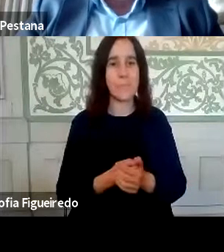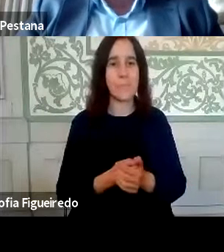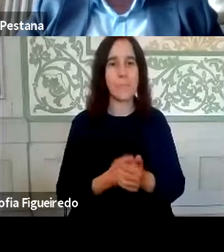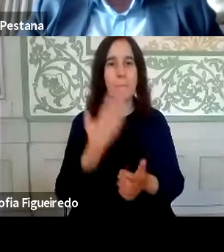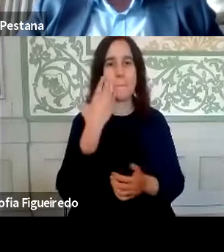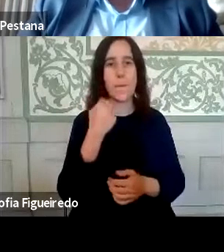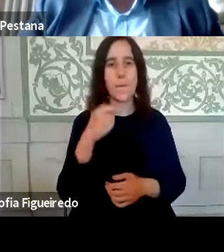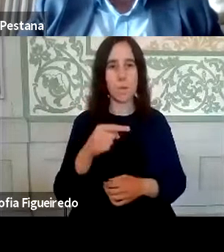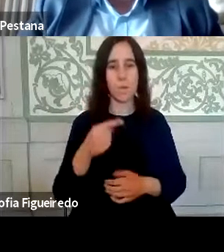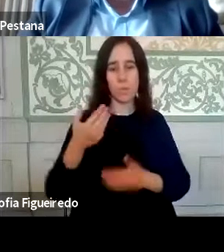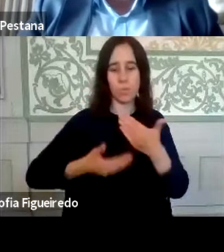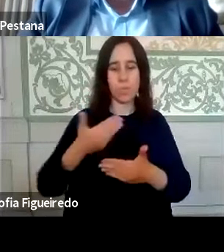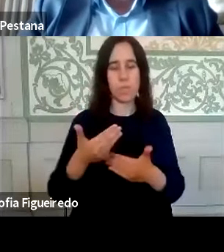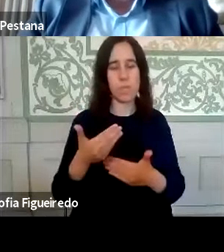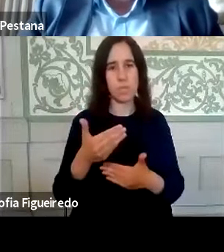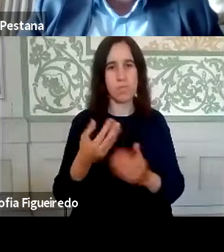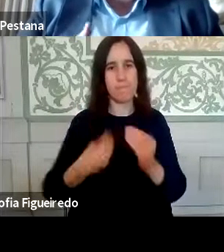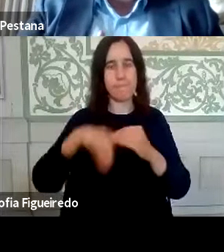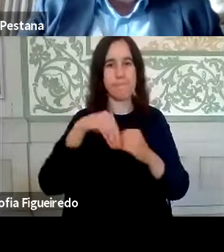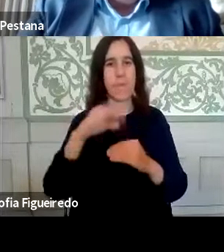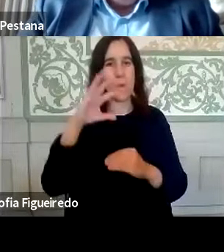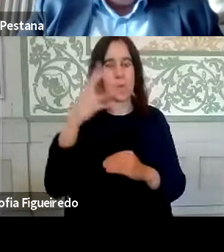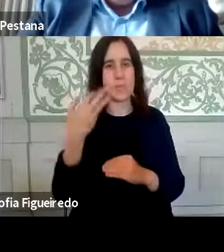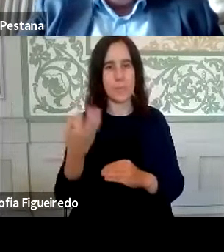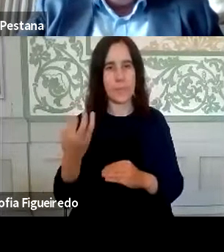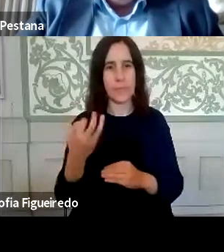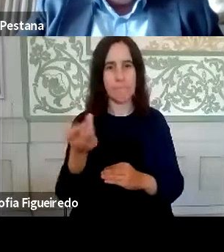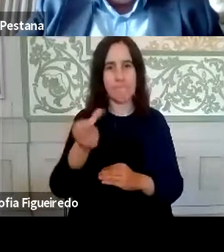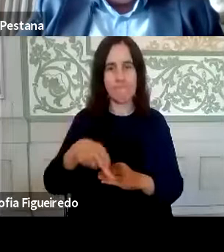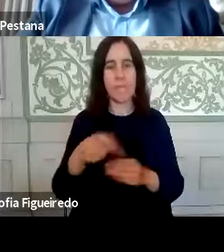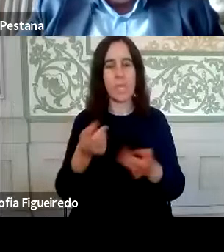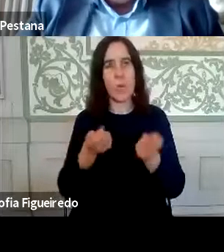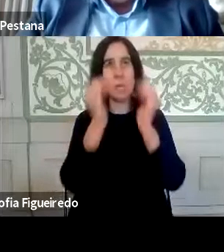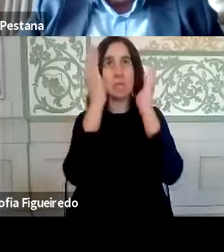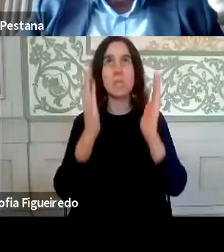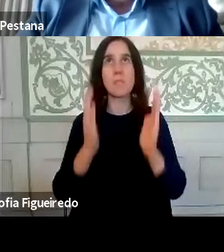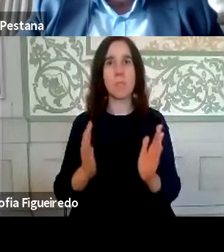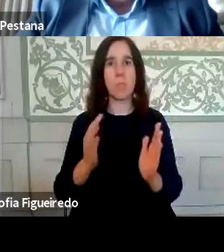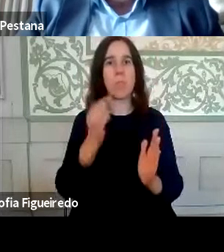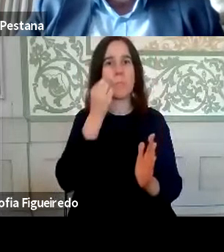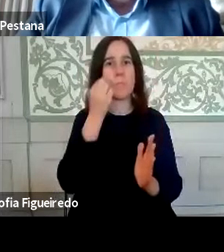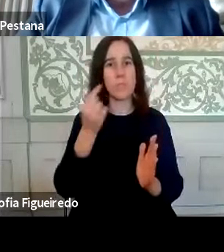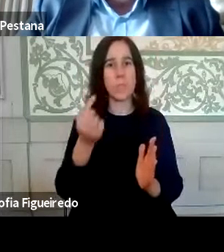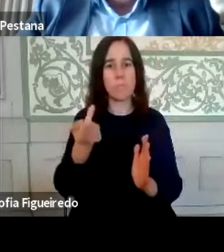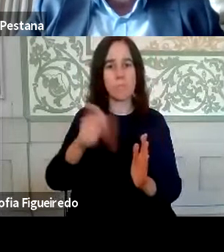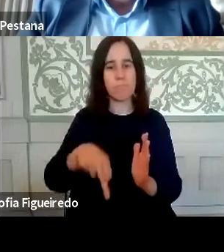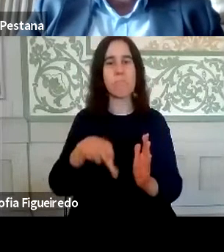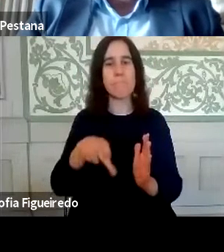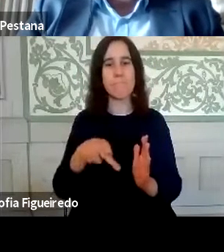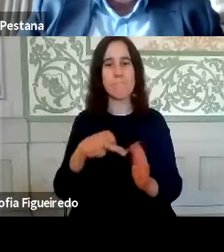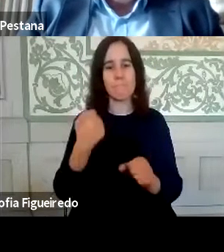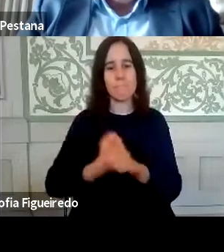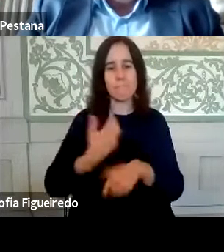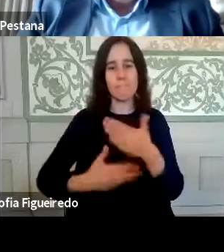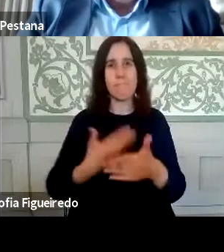que todo este processo extraordinário que nos aconteceu e que caiu sobre a organização e, em particular, no contexto dos serviços partilhados, não